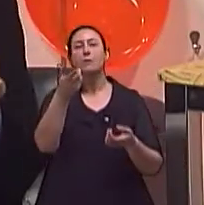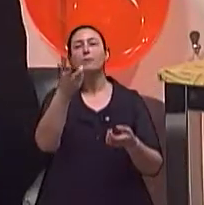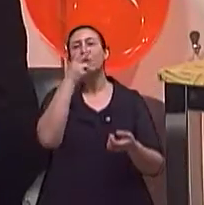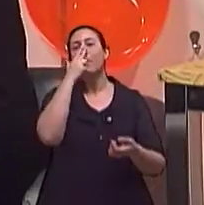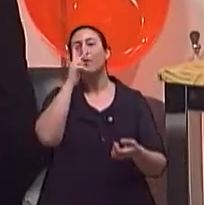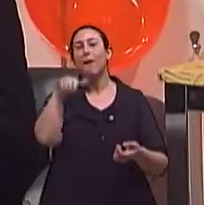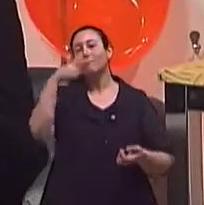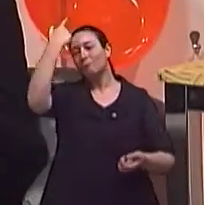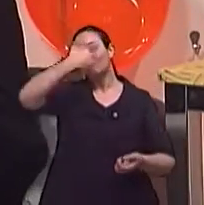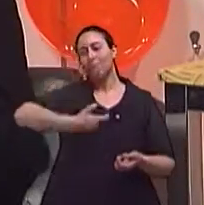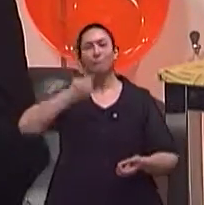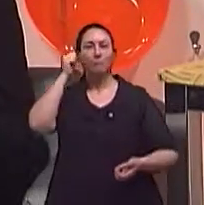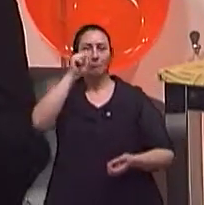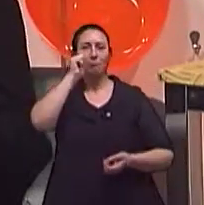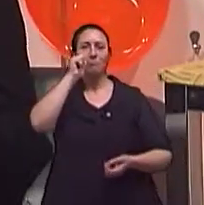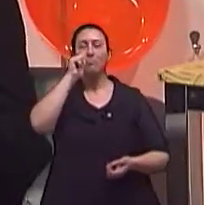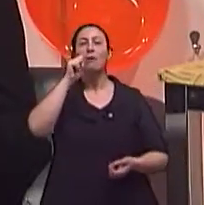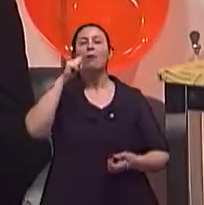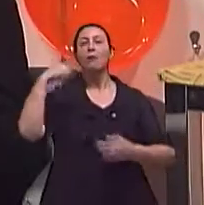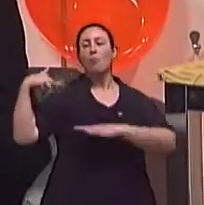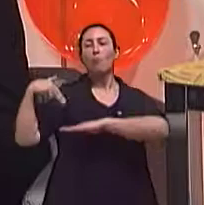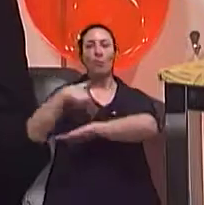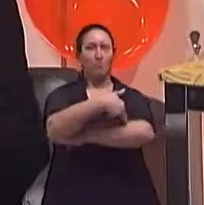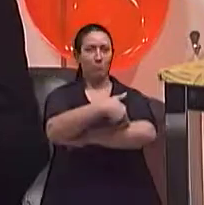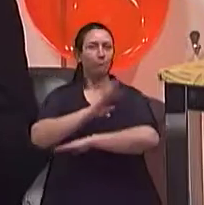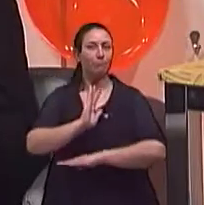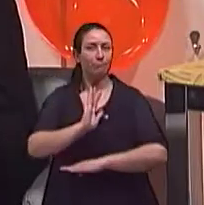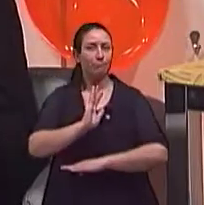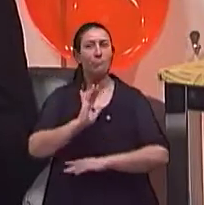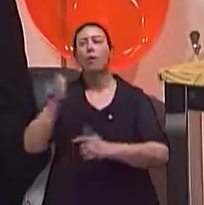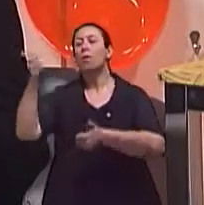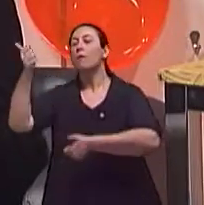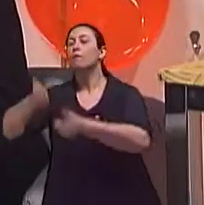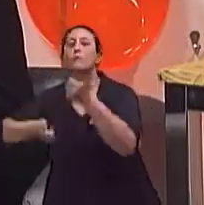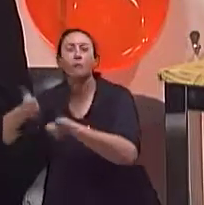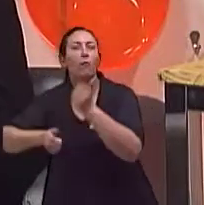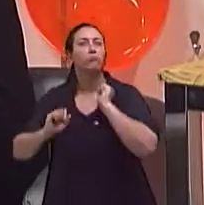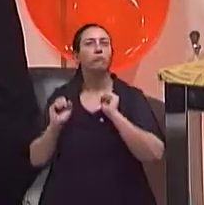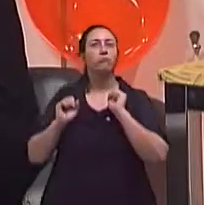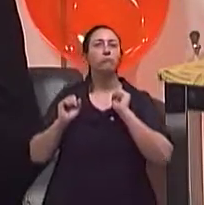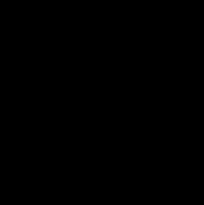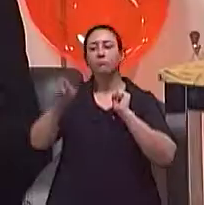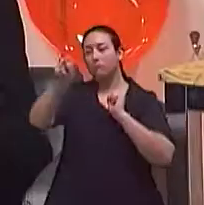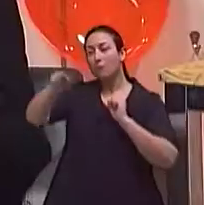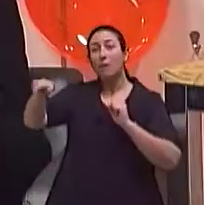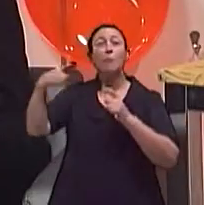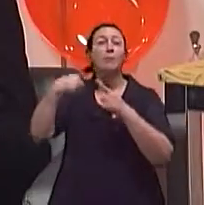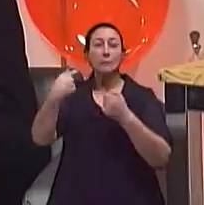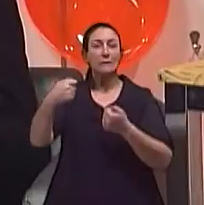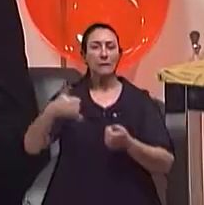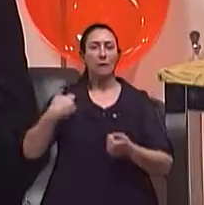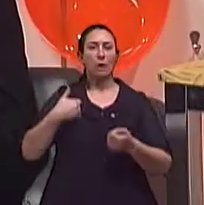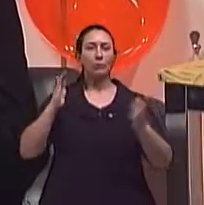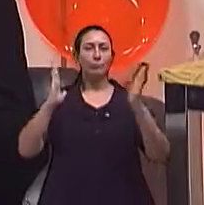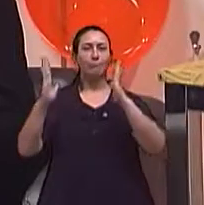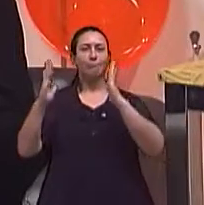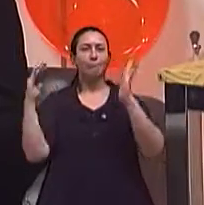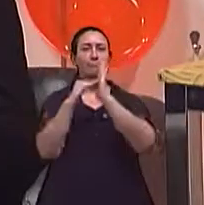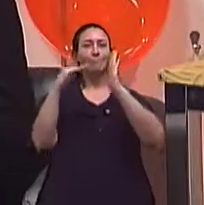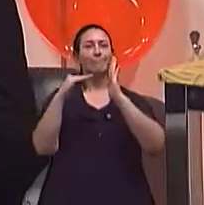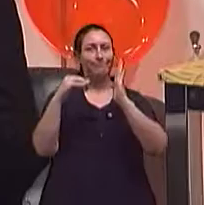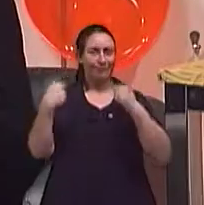os modelos que têm idade datada, os jogadores de futebol que têm uma idade que passam a ser